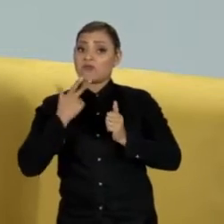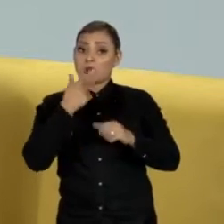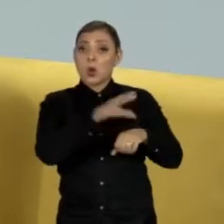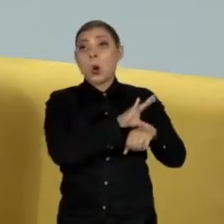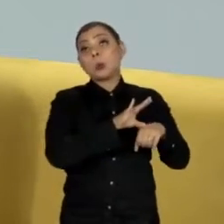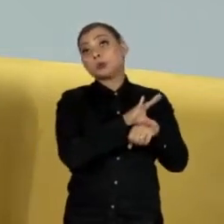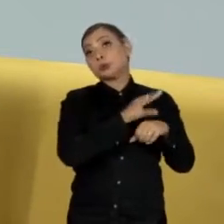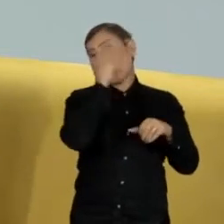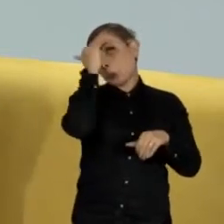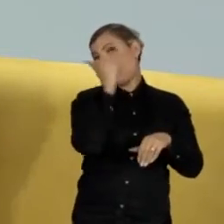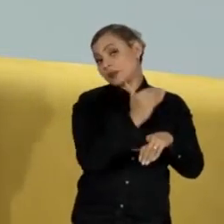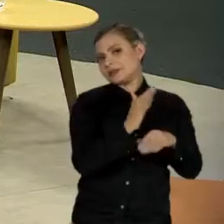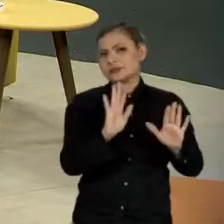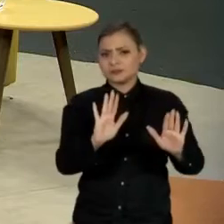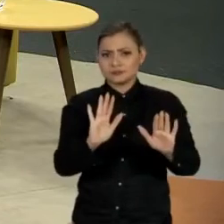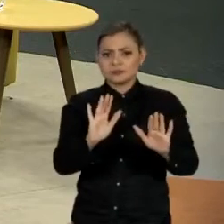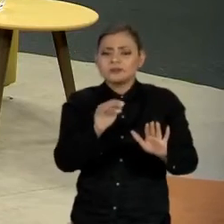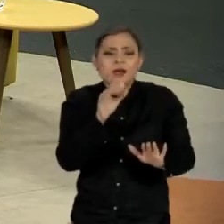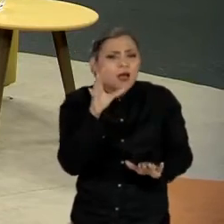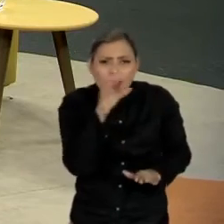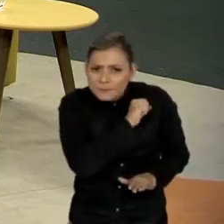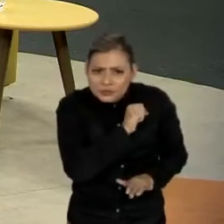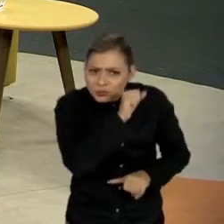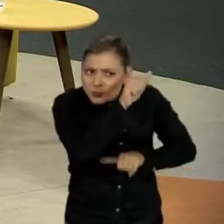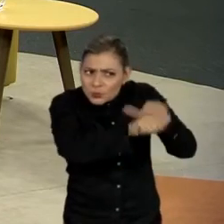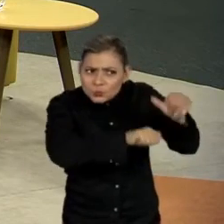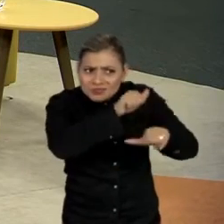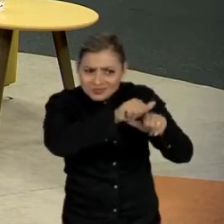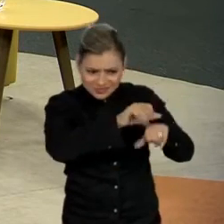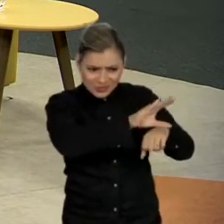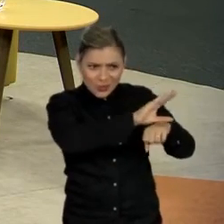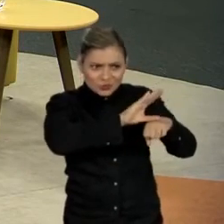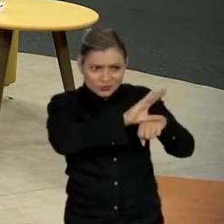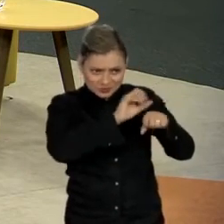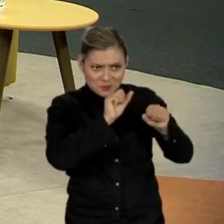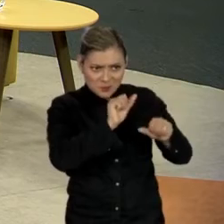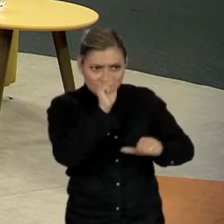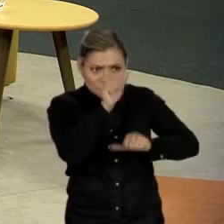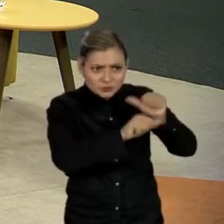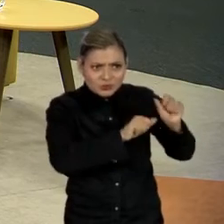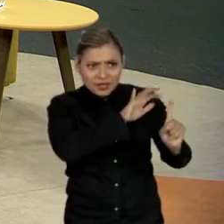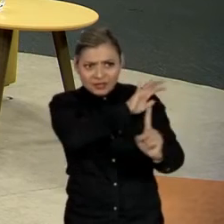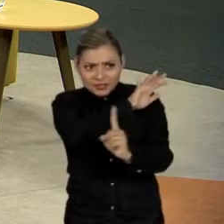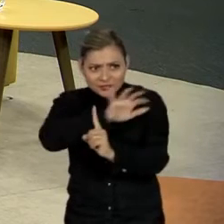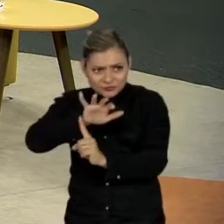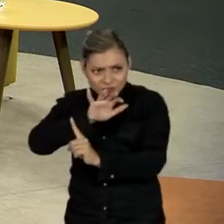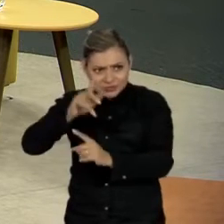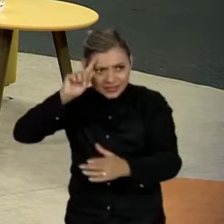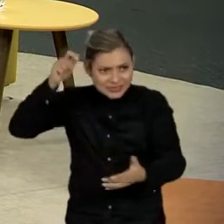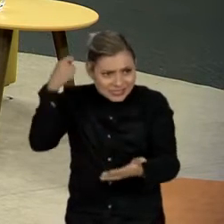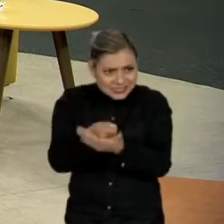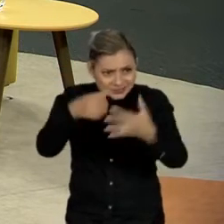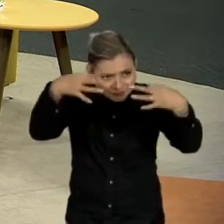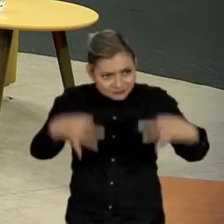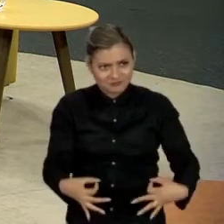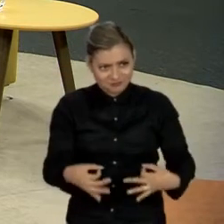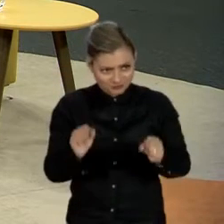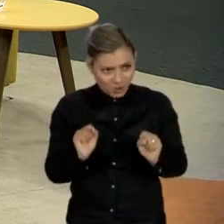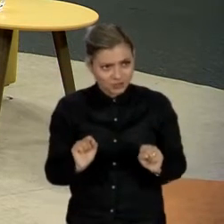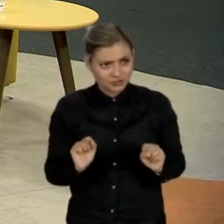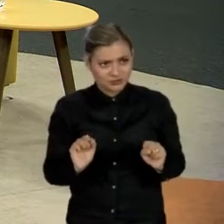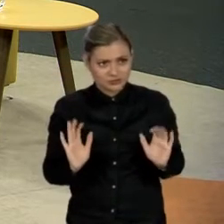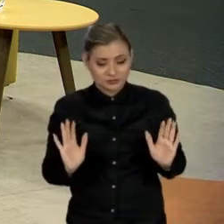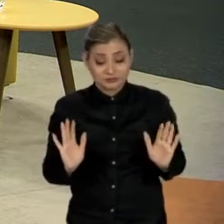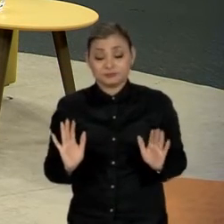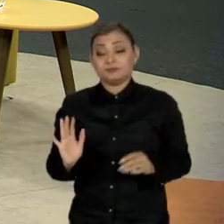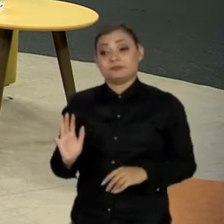Constituição. Então, doutor, só uma mudança na Constituição pode trazer um entendimento definitivo dessa questão? Olha,